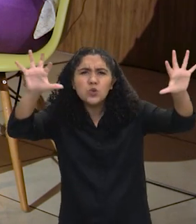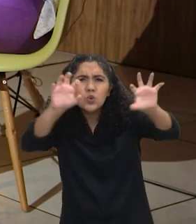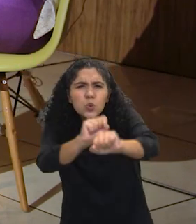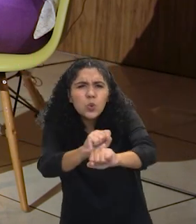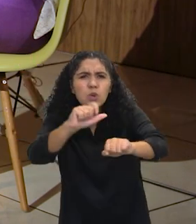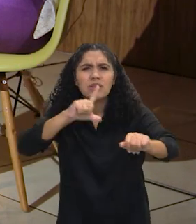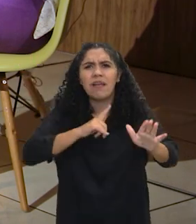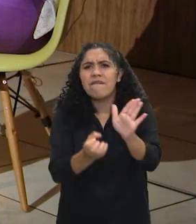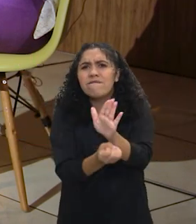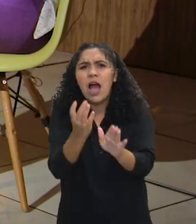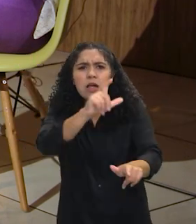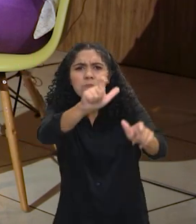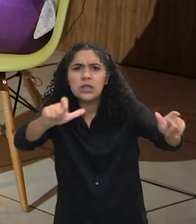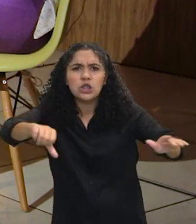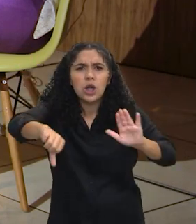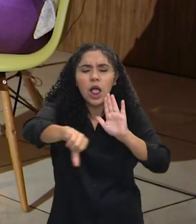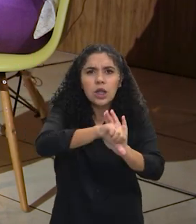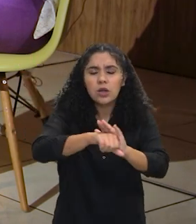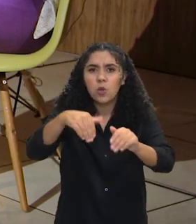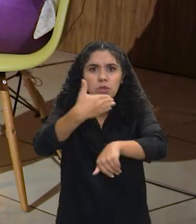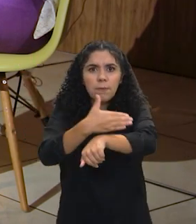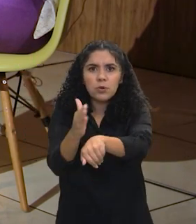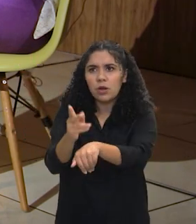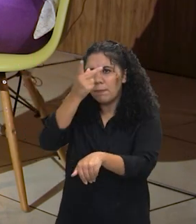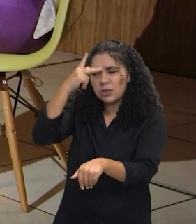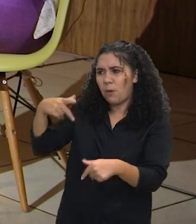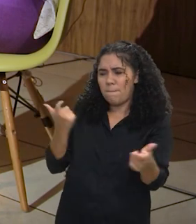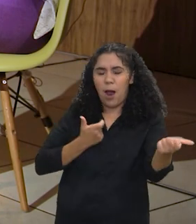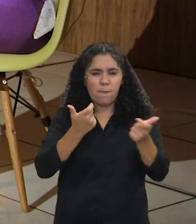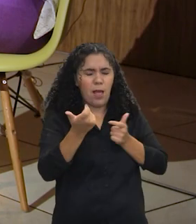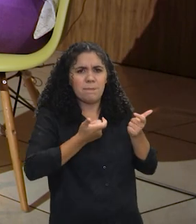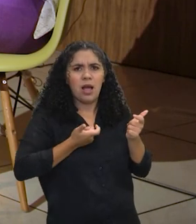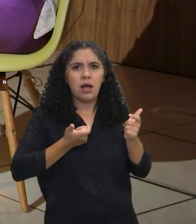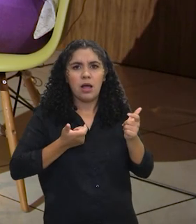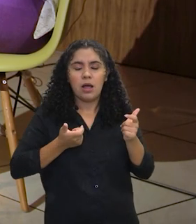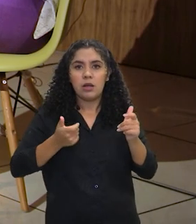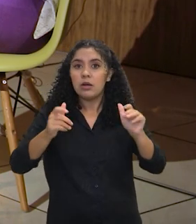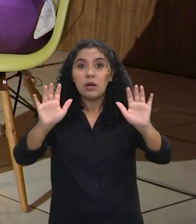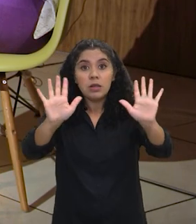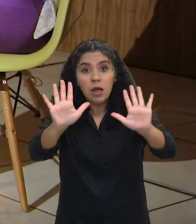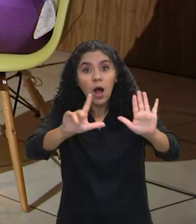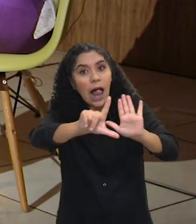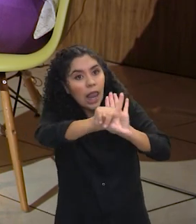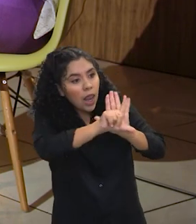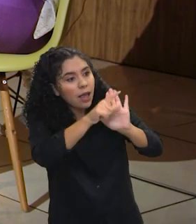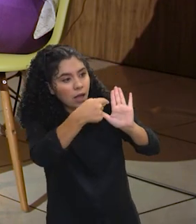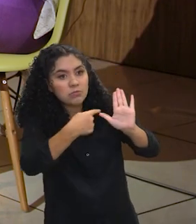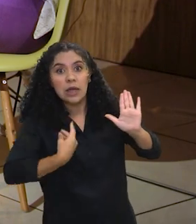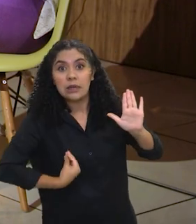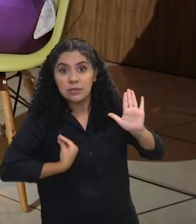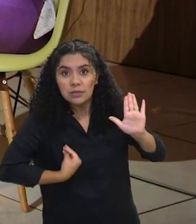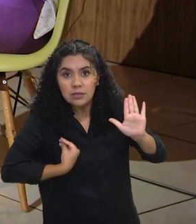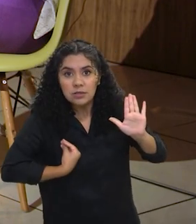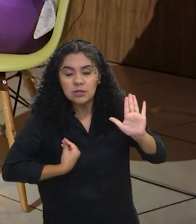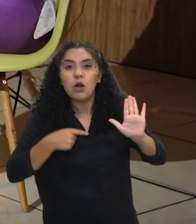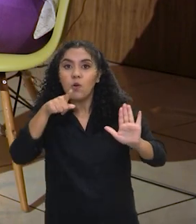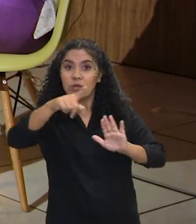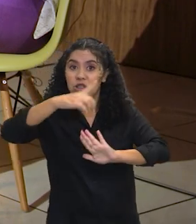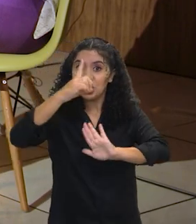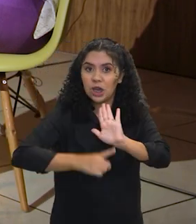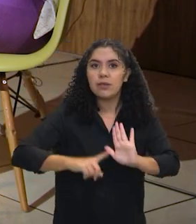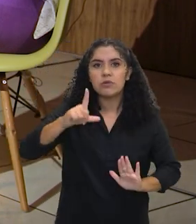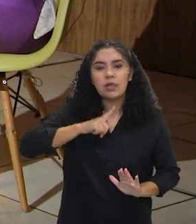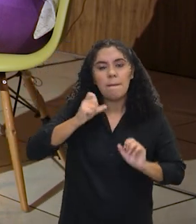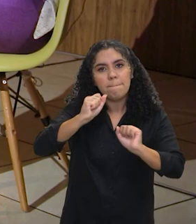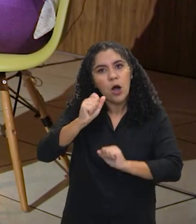criminoso, em que você está sendo atacado o tempo inteiro e alguém vai te dizer assim, não, não, mas veja, a lei está valendo, você tem o direito de sair daqui e processar